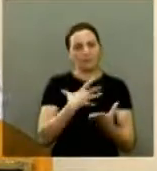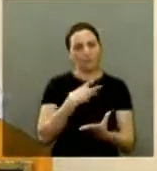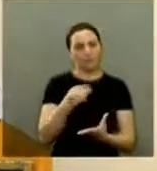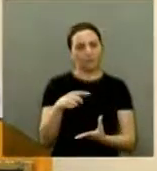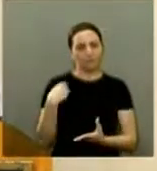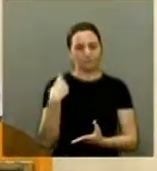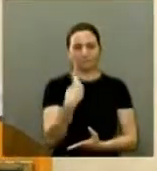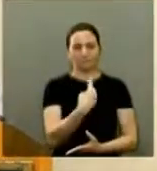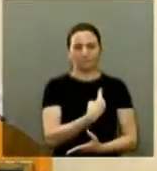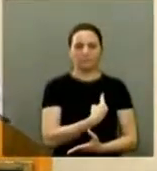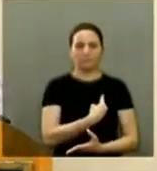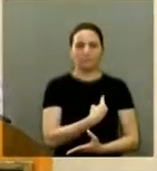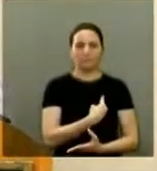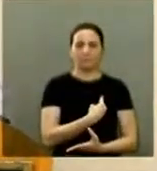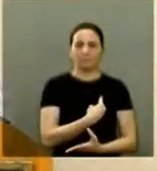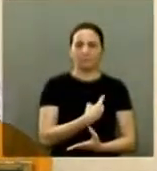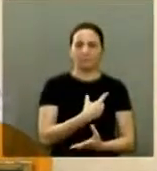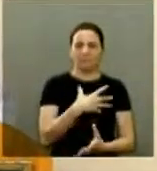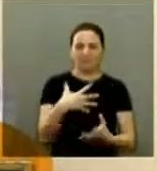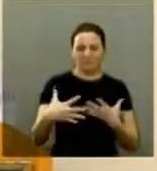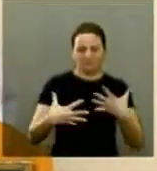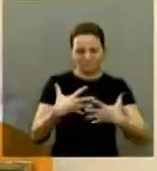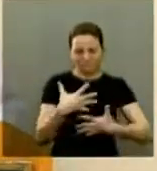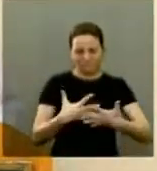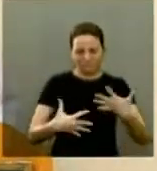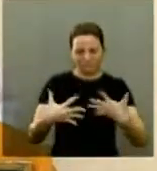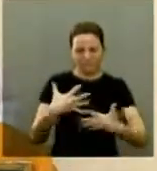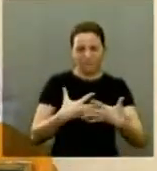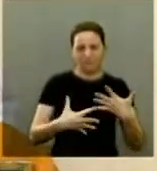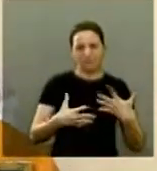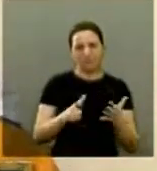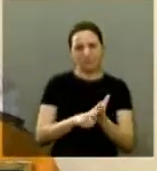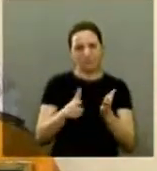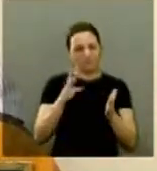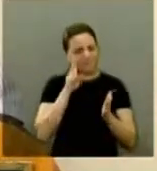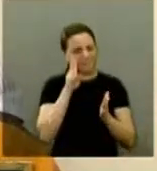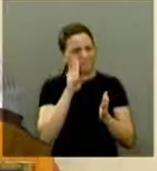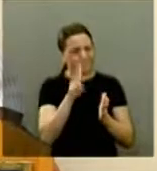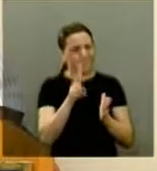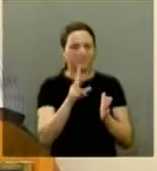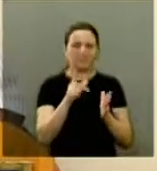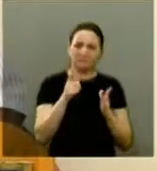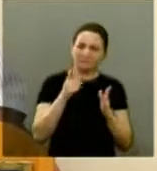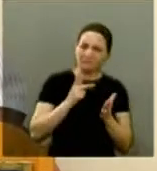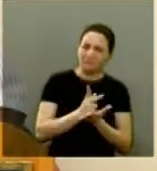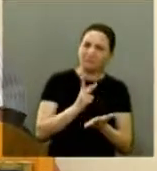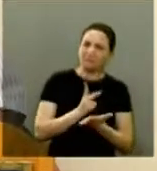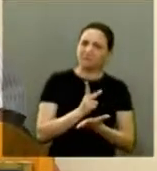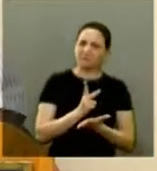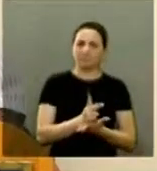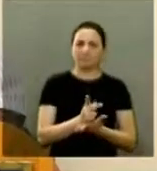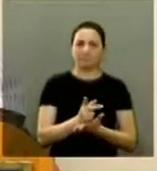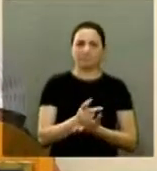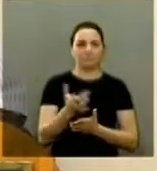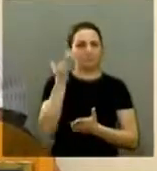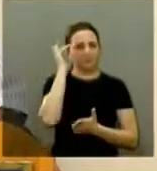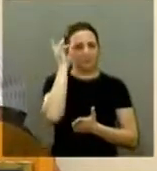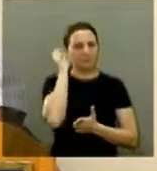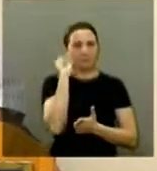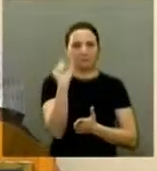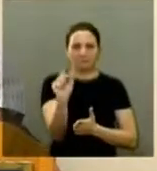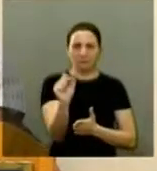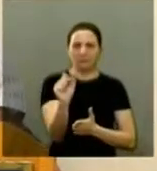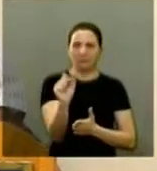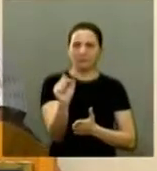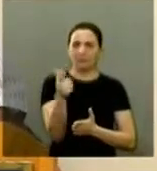será que é essa bandalheira que a gente vê todo dia nos jornais é isso agora quem achar que o que está aí